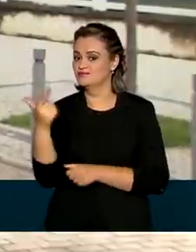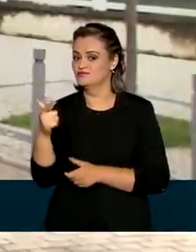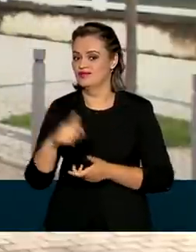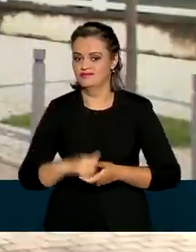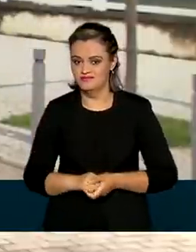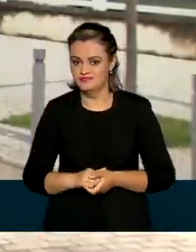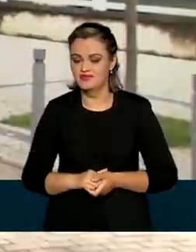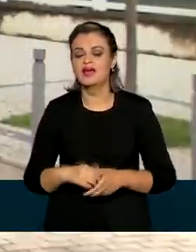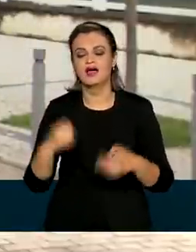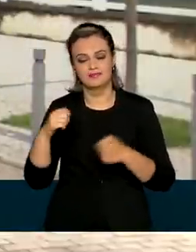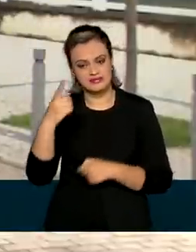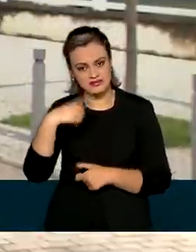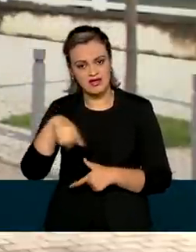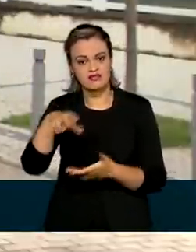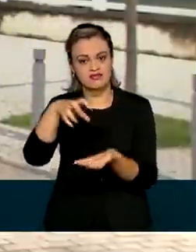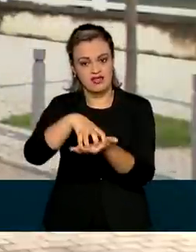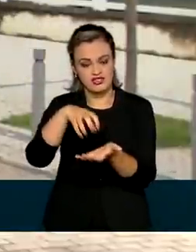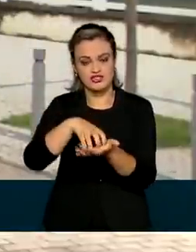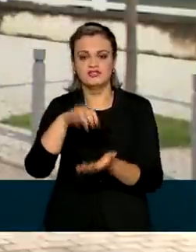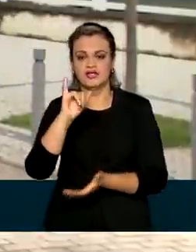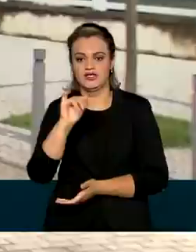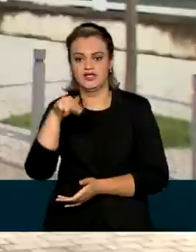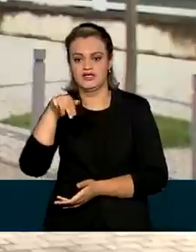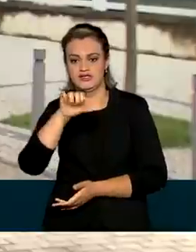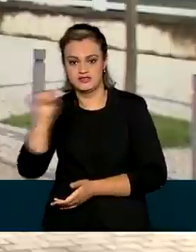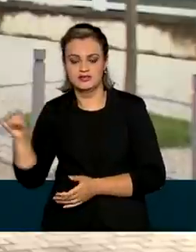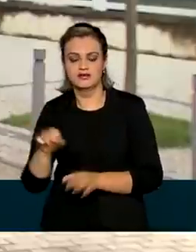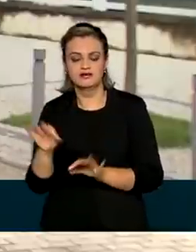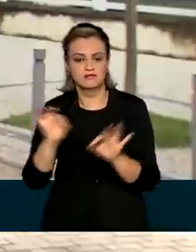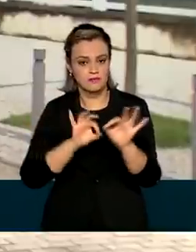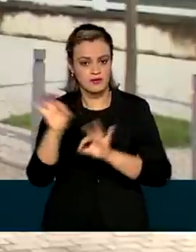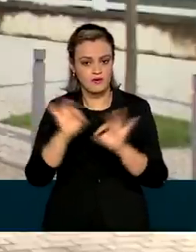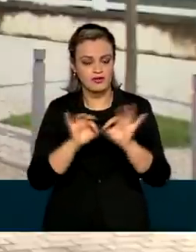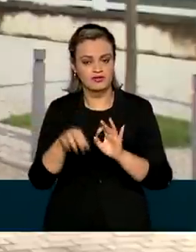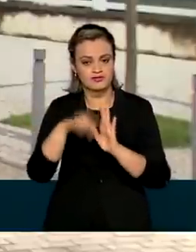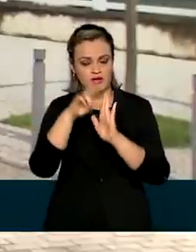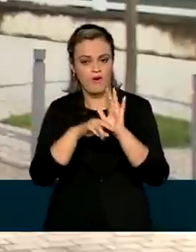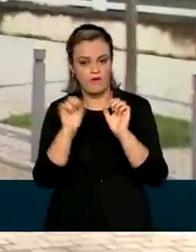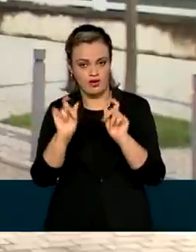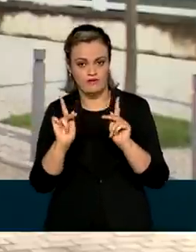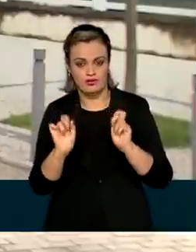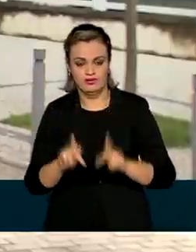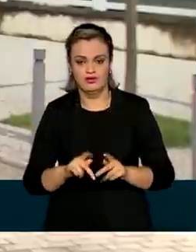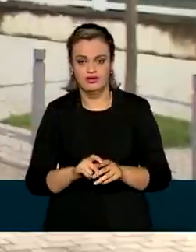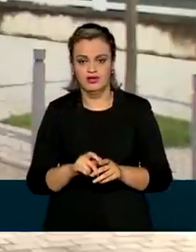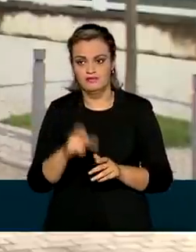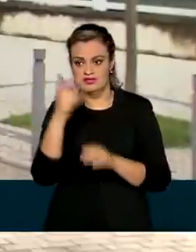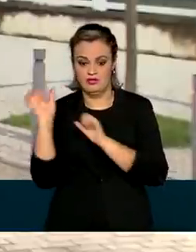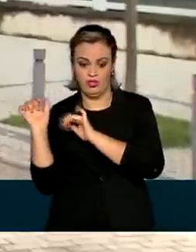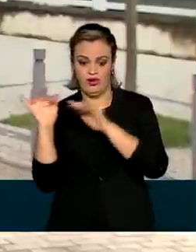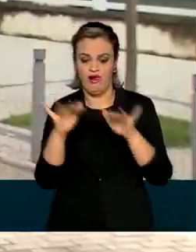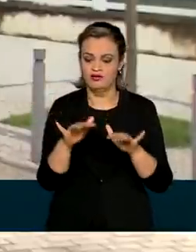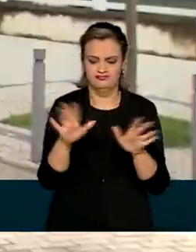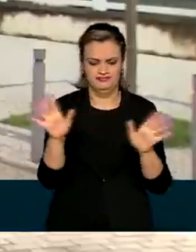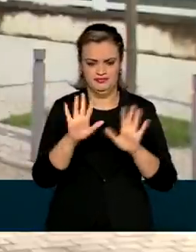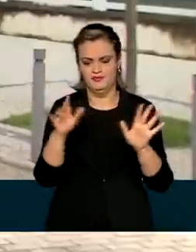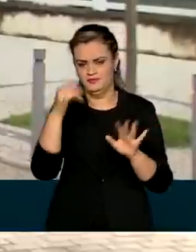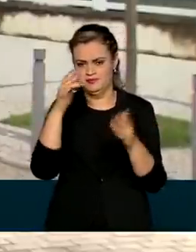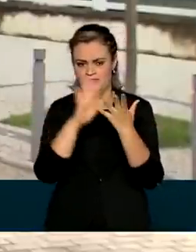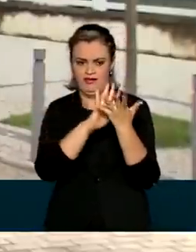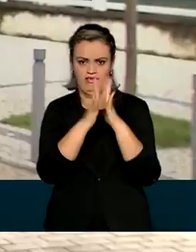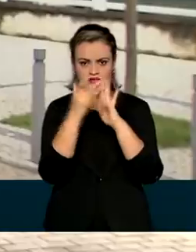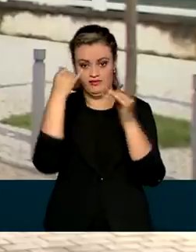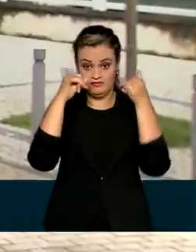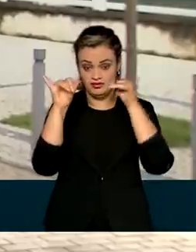Esses devem comparecer às agências do INSS para regularizar a situação. Mas não é todo mundo de uma vez. Para evitar aglomerações,